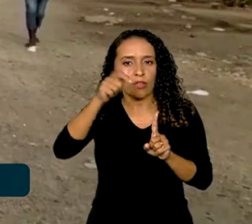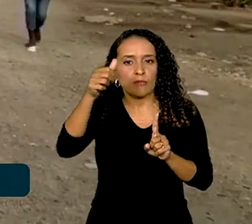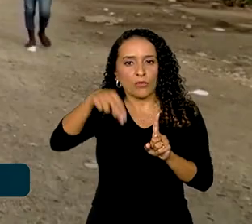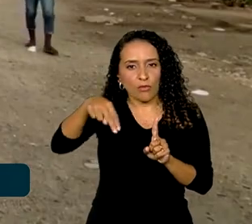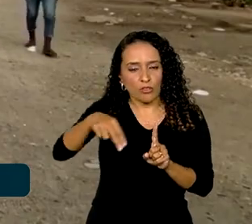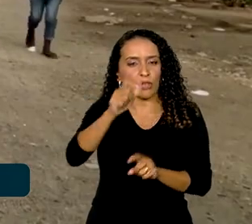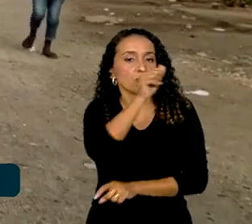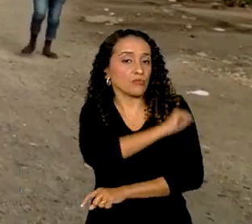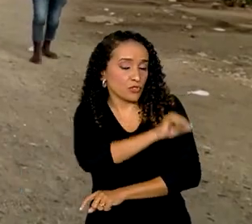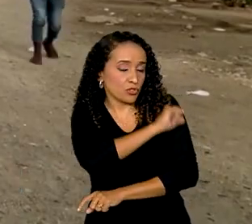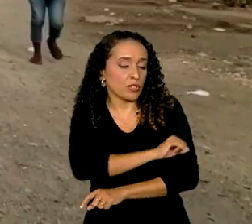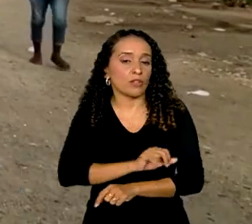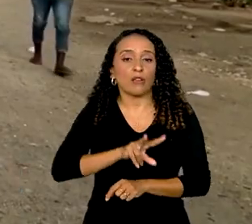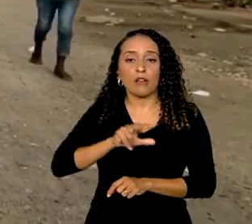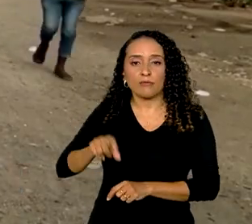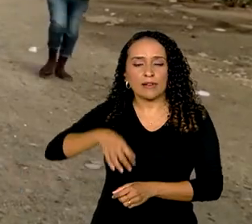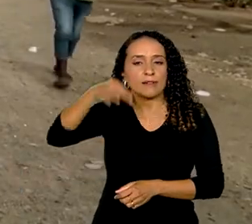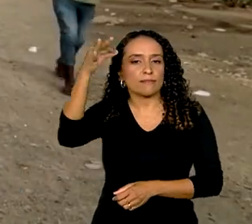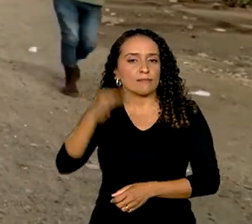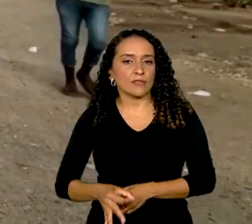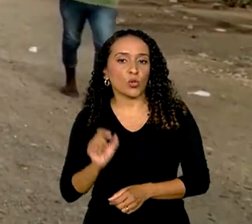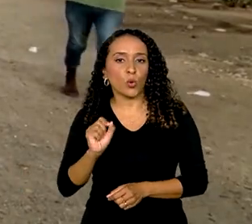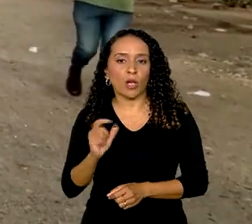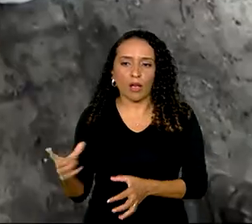Janeiro, quando deve ser efetivada a Aliança Global.